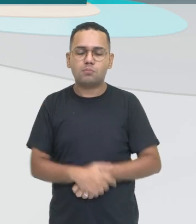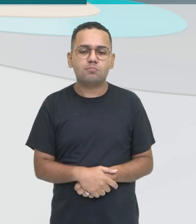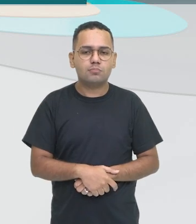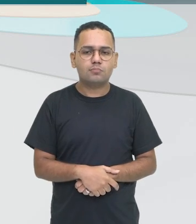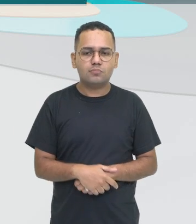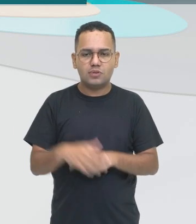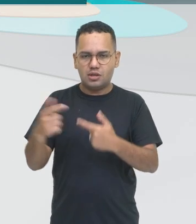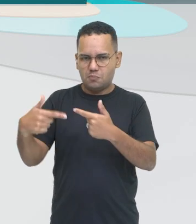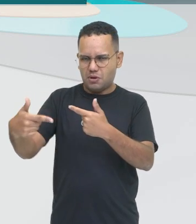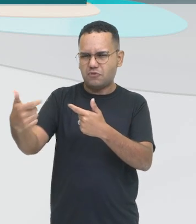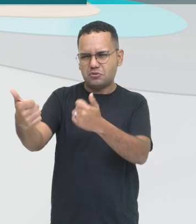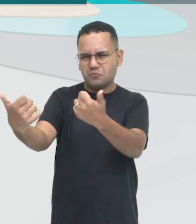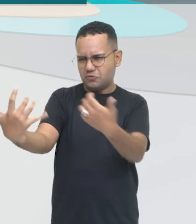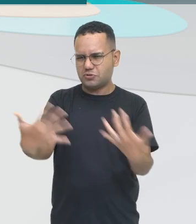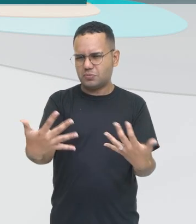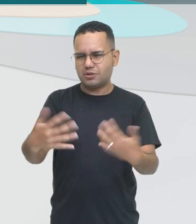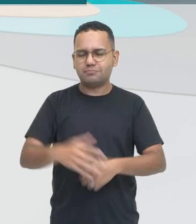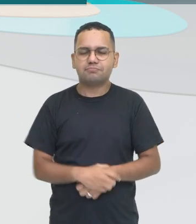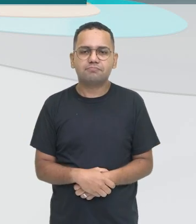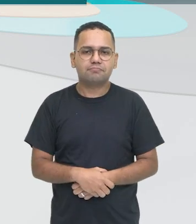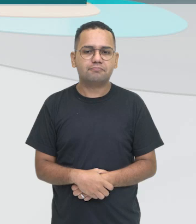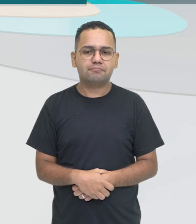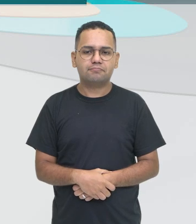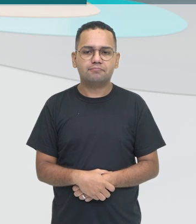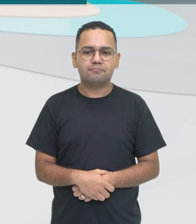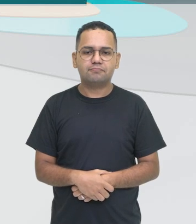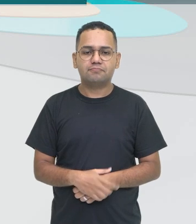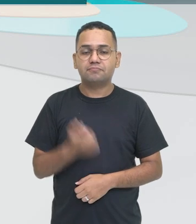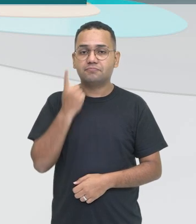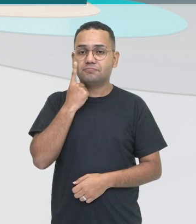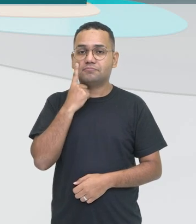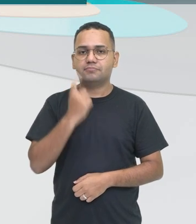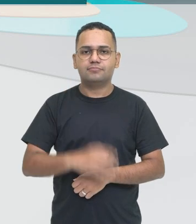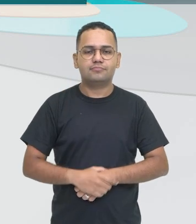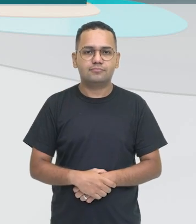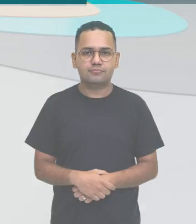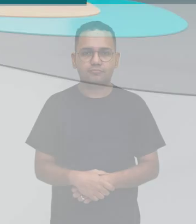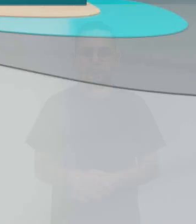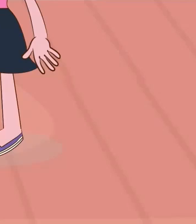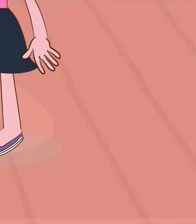explorar todos esses pronomes com um pouquinho mais de atenção, tá certo? Vamos pro nosso VT?